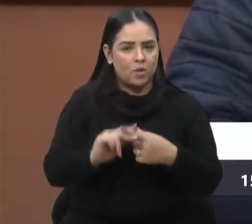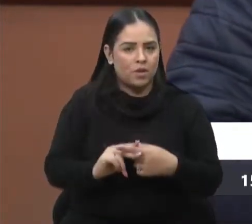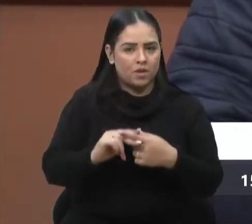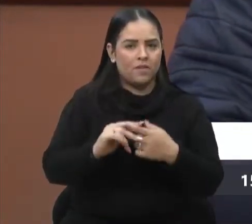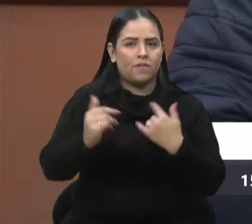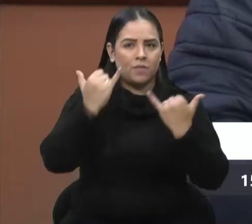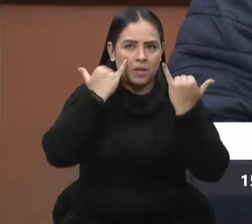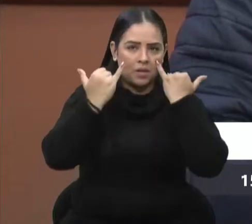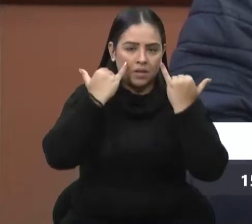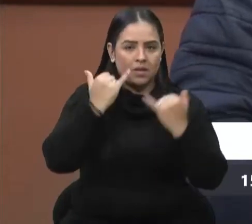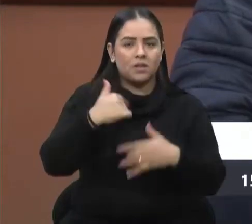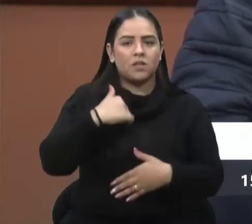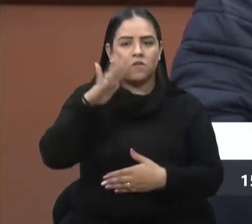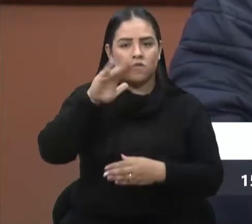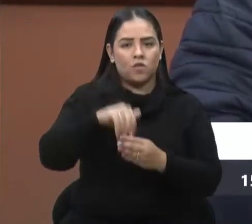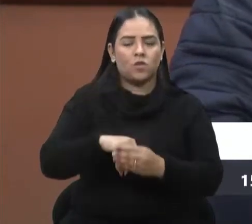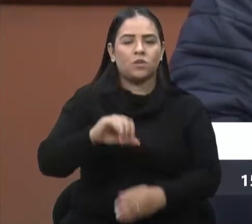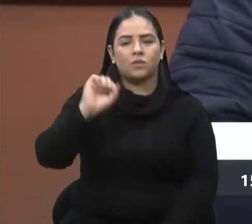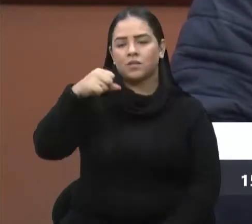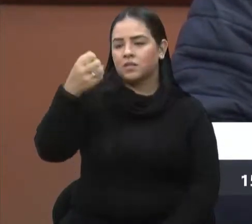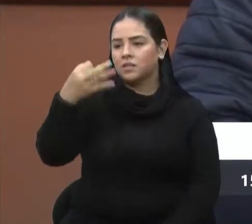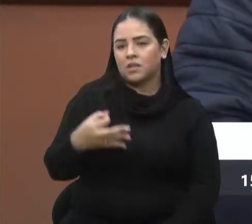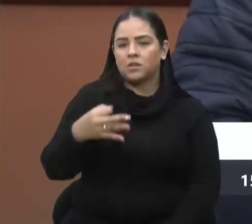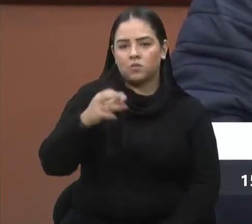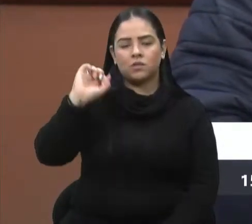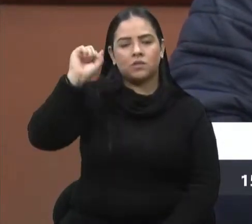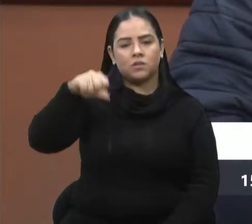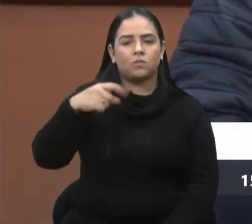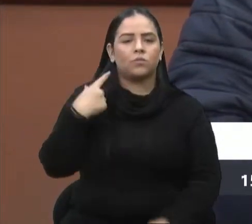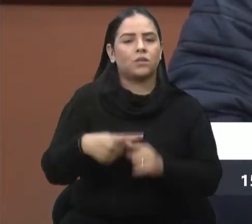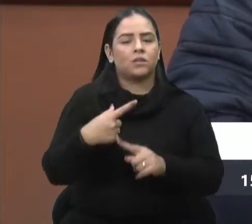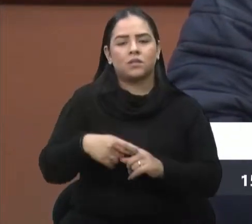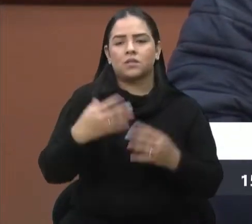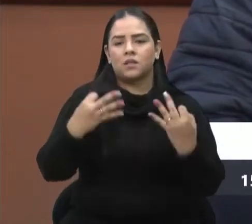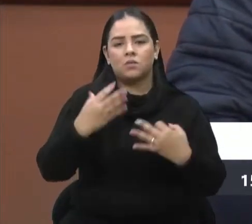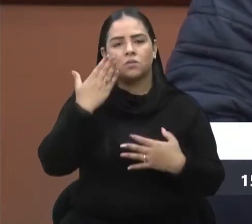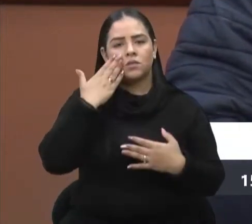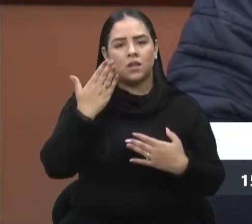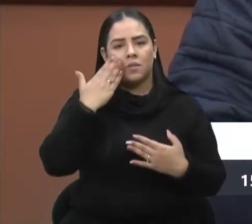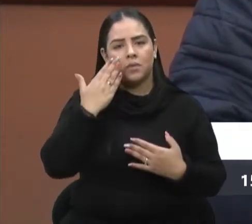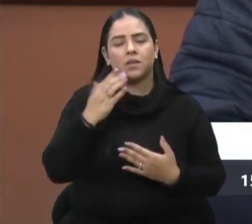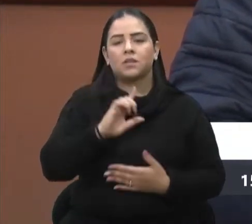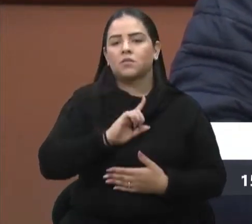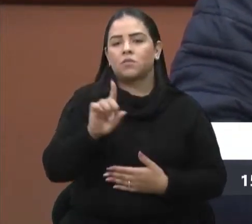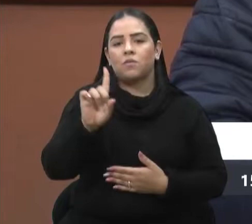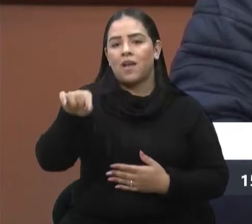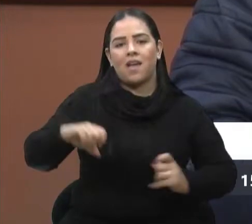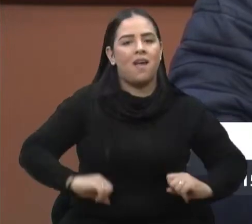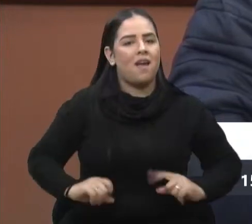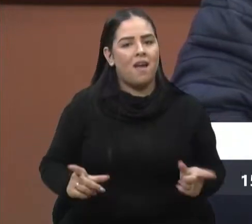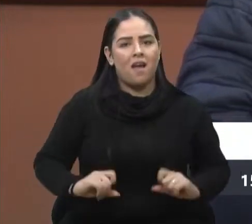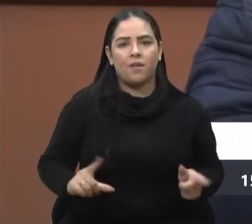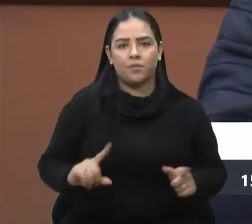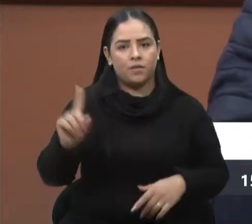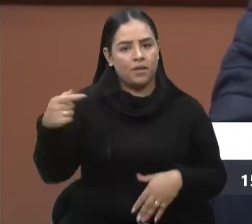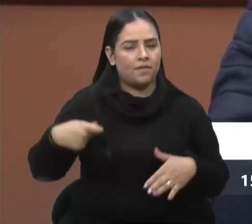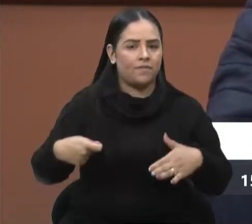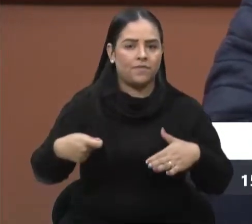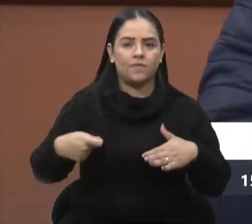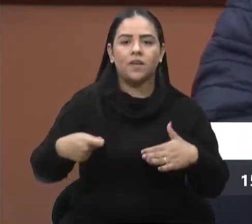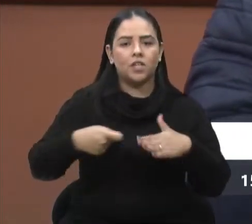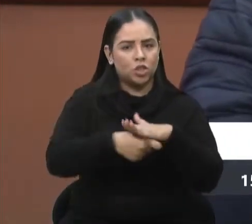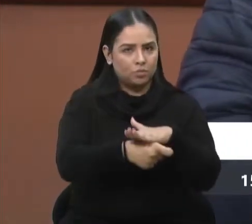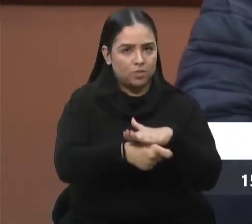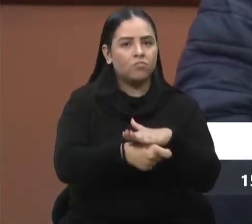informação e voto com certeza sim, porque tenho certeza absoluta que isso não é gasto, vereador Velocino, é investimento.